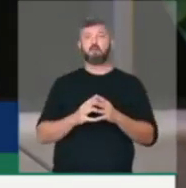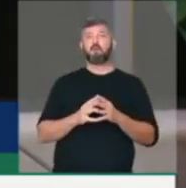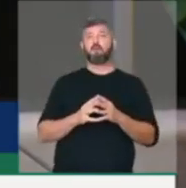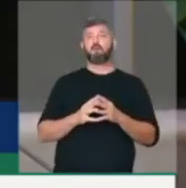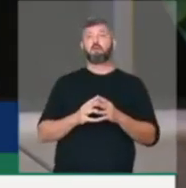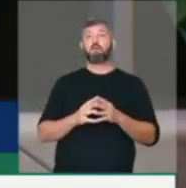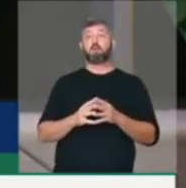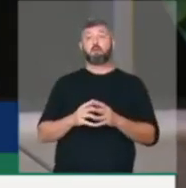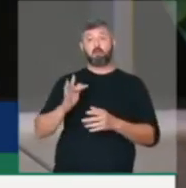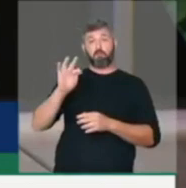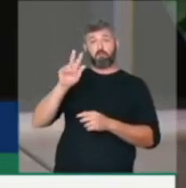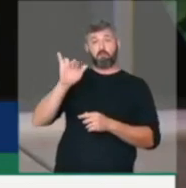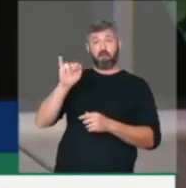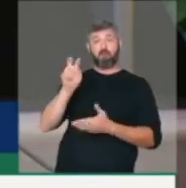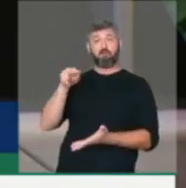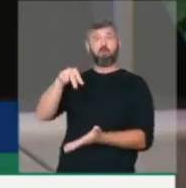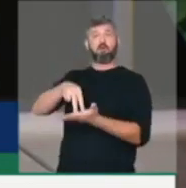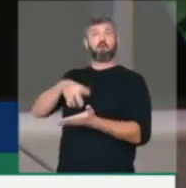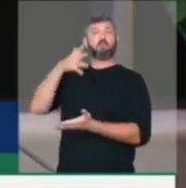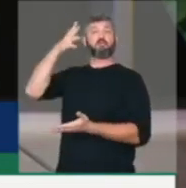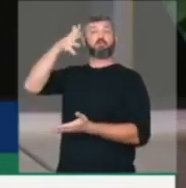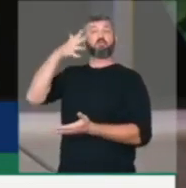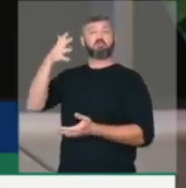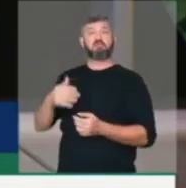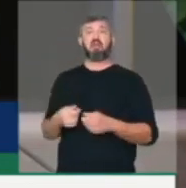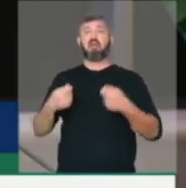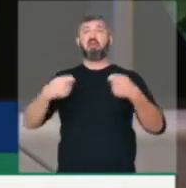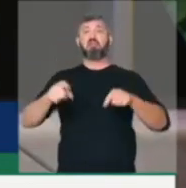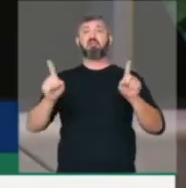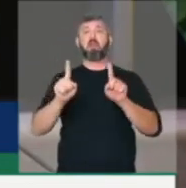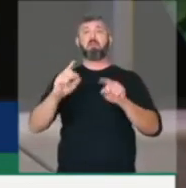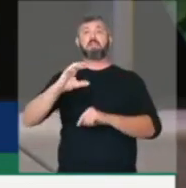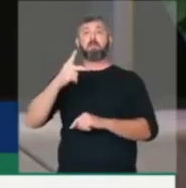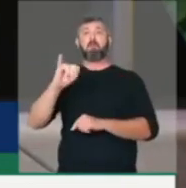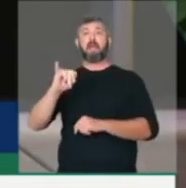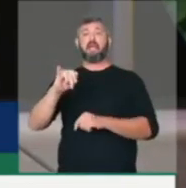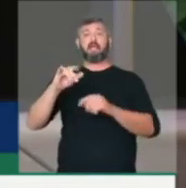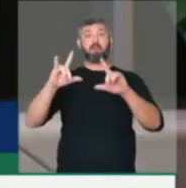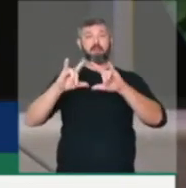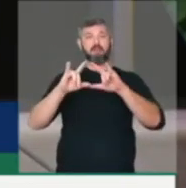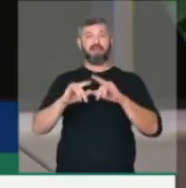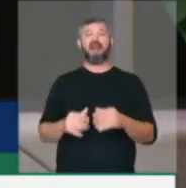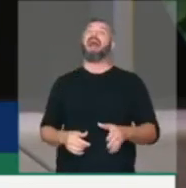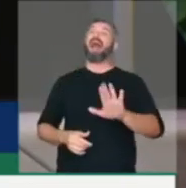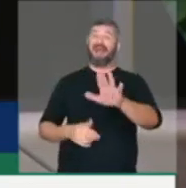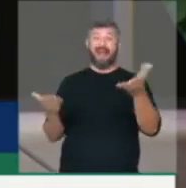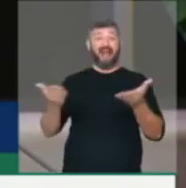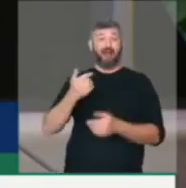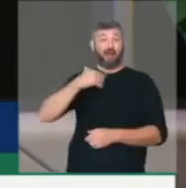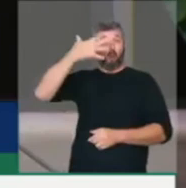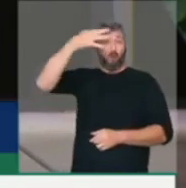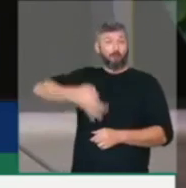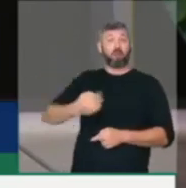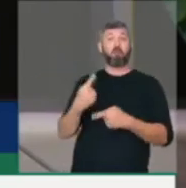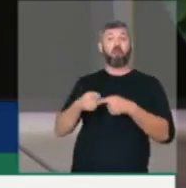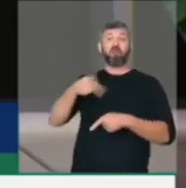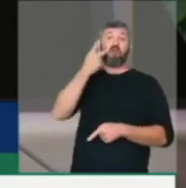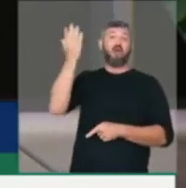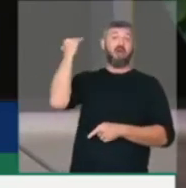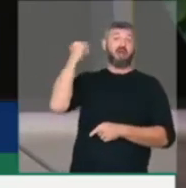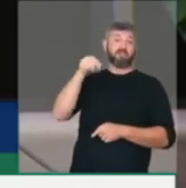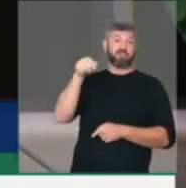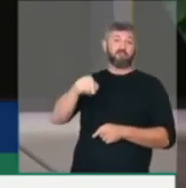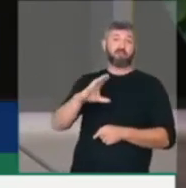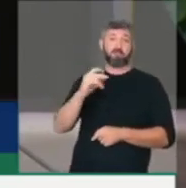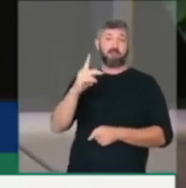fez um discurso na época, dizendo que não via necessidade na CPI das milícias. Hoje eu entendo porque ele disse aquilo naquela época. O